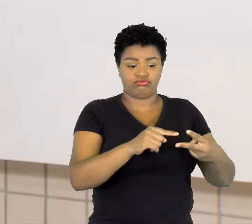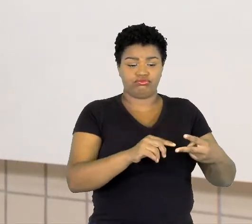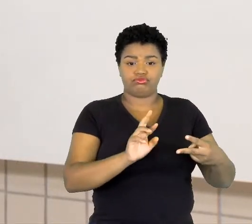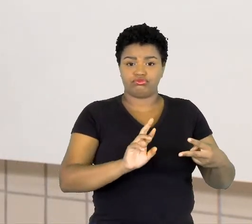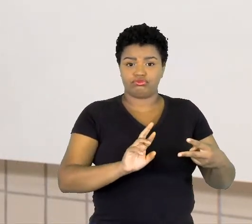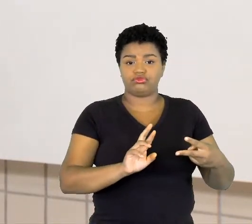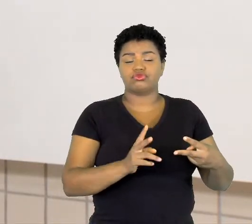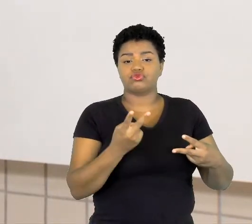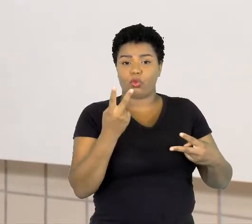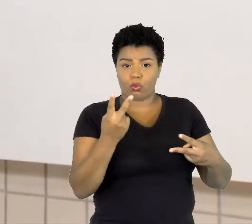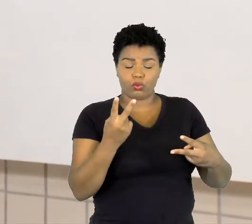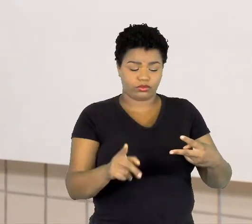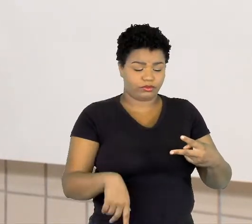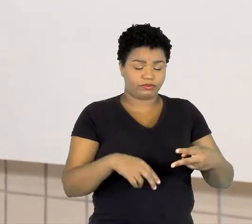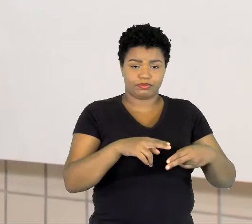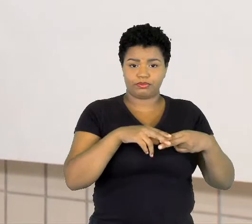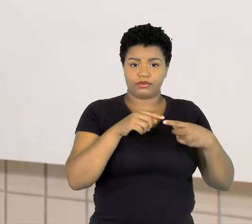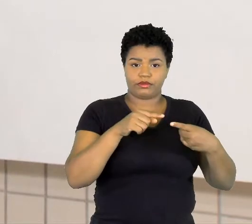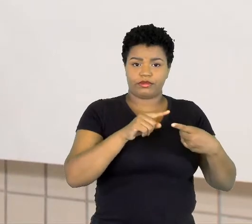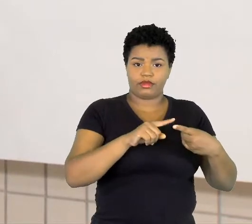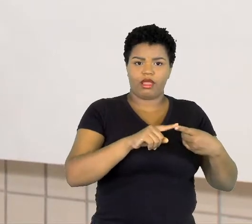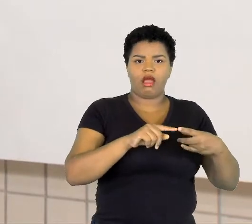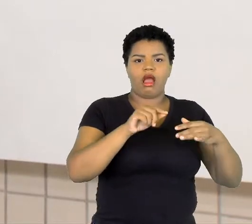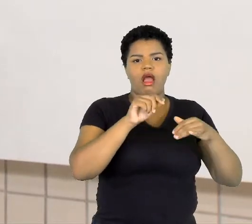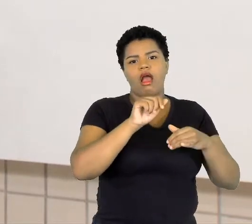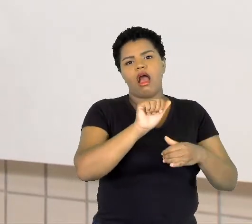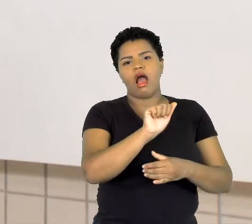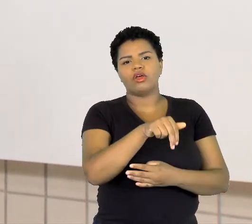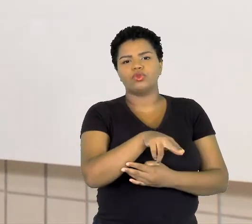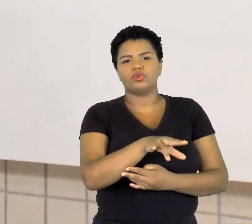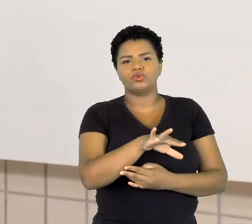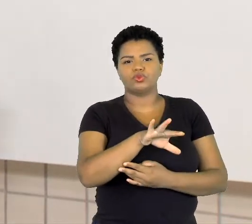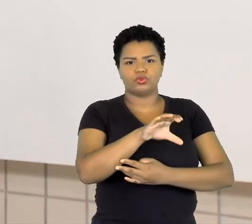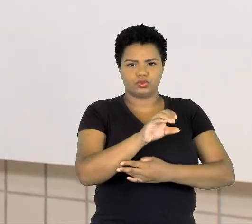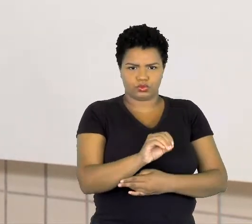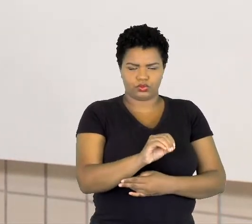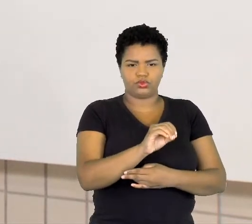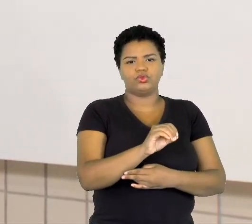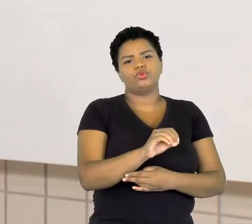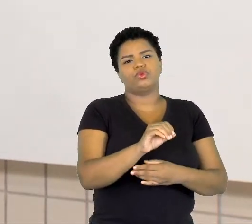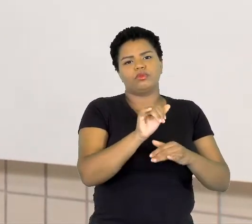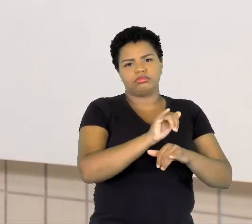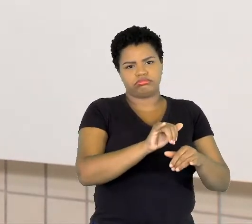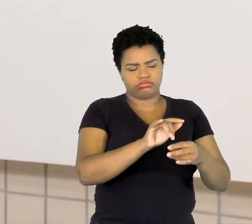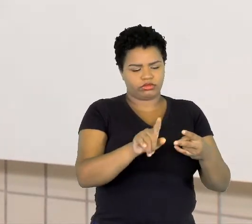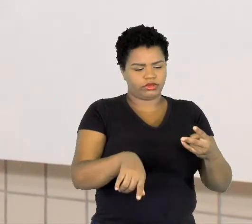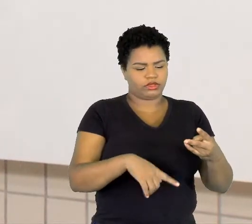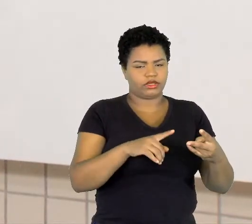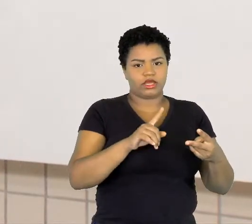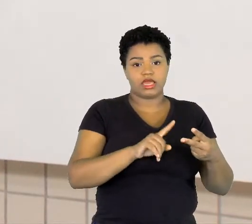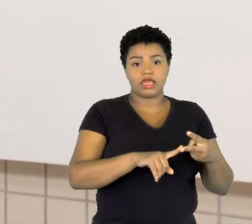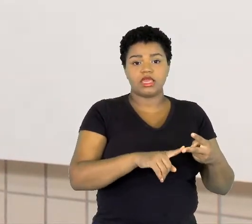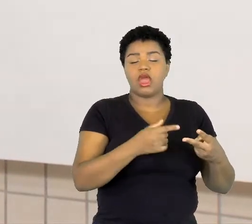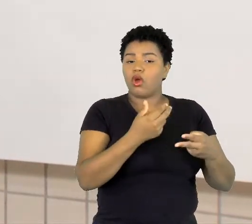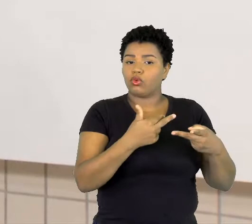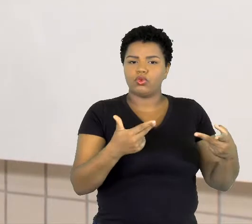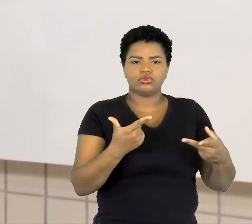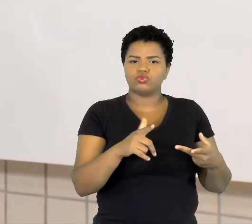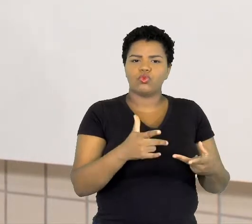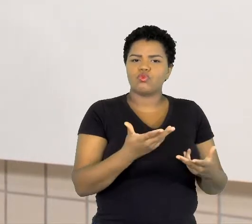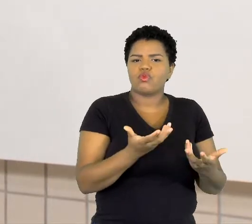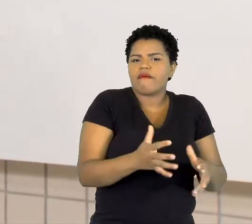um produto e aquelas sem fins lucrativos. O é importante você saber na hora de